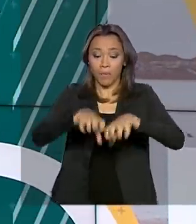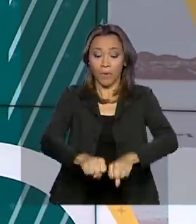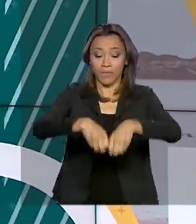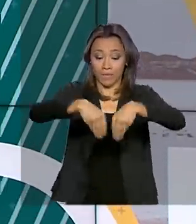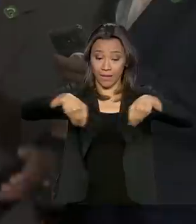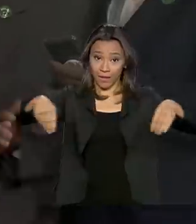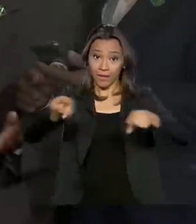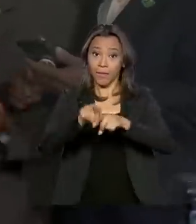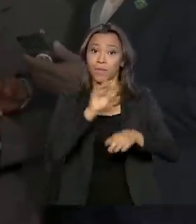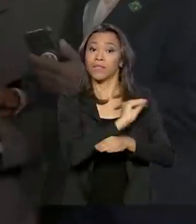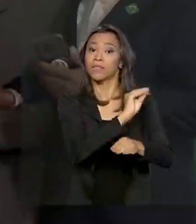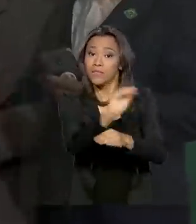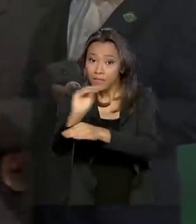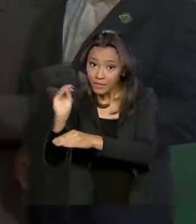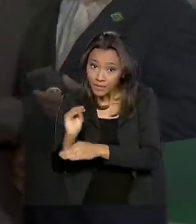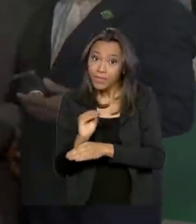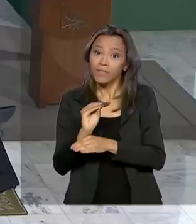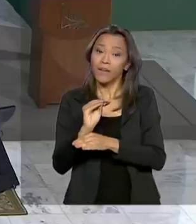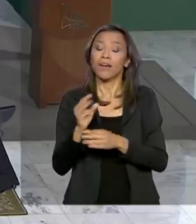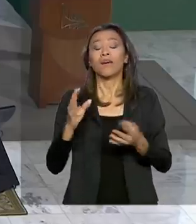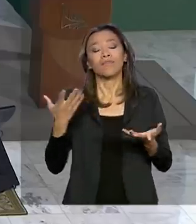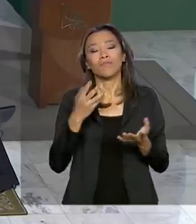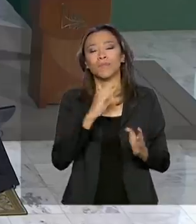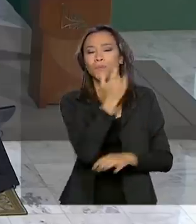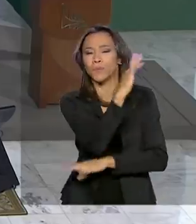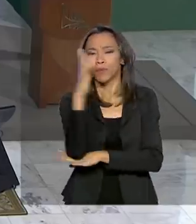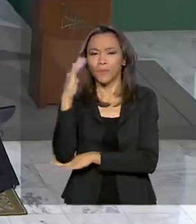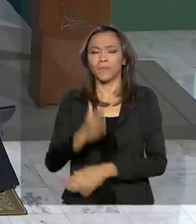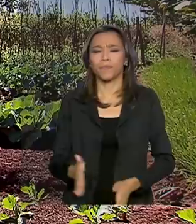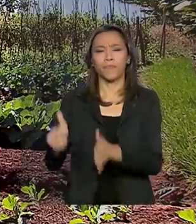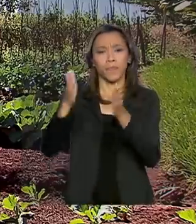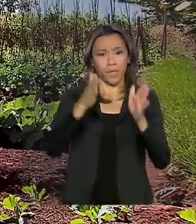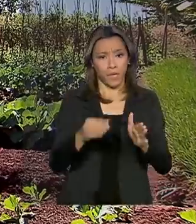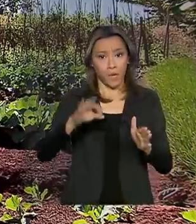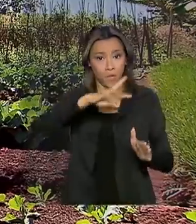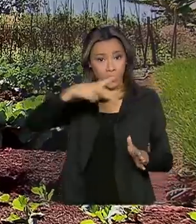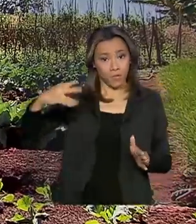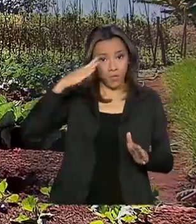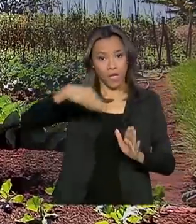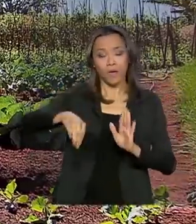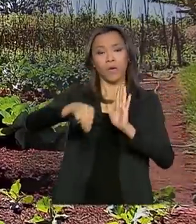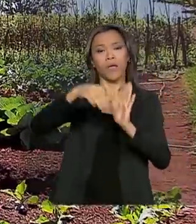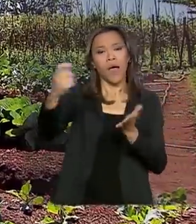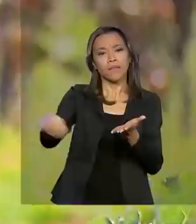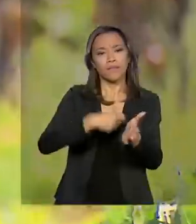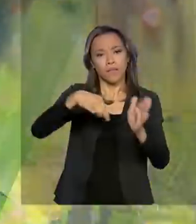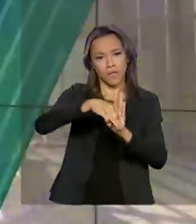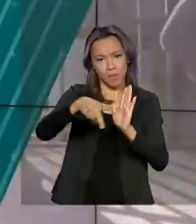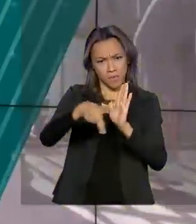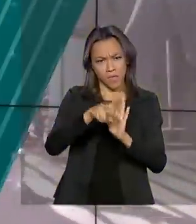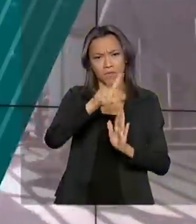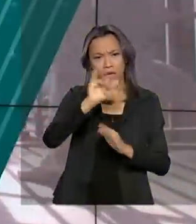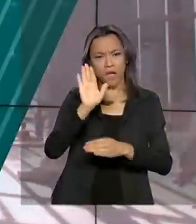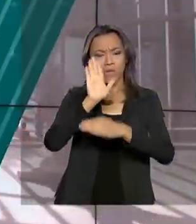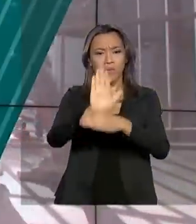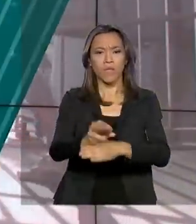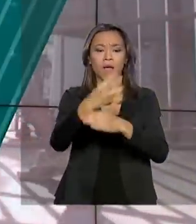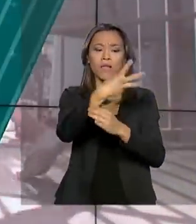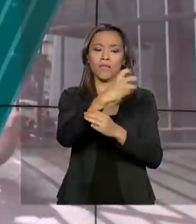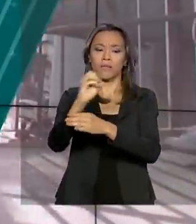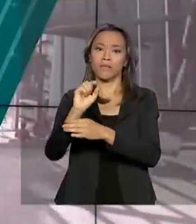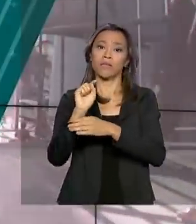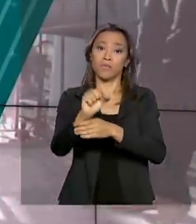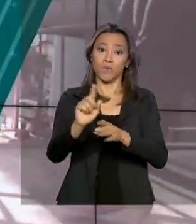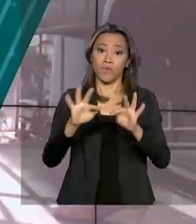ambiental. O presidente Jair Bolsonaro assina a medida provisória que deve beneficiar cerca de 300 mil famílias. E veja